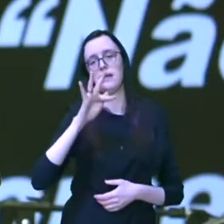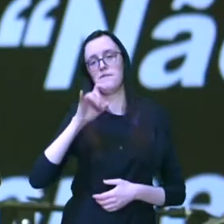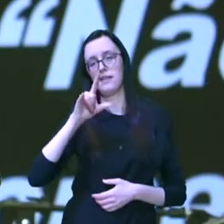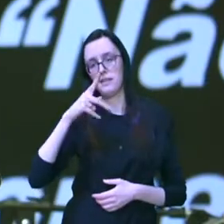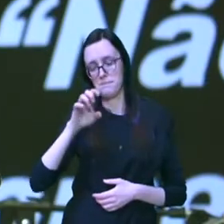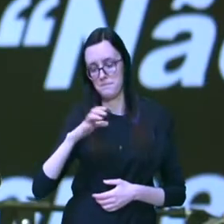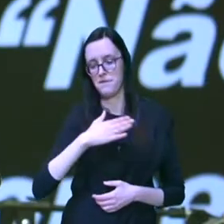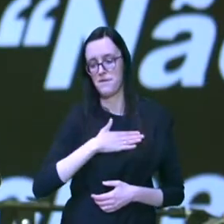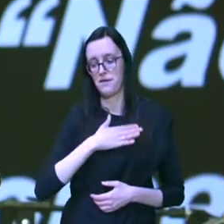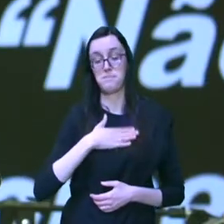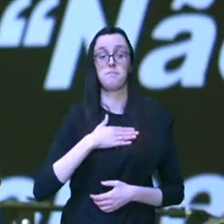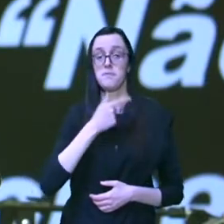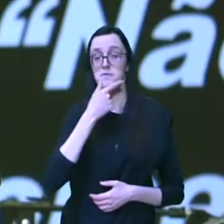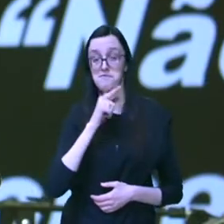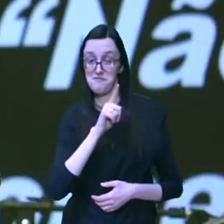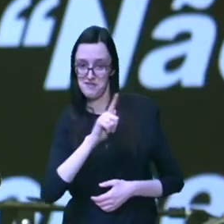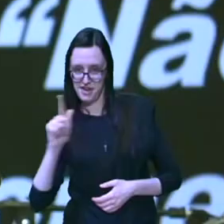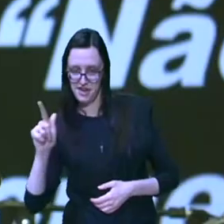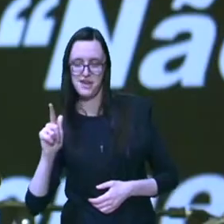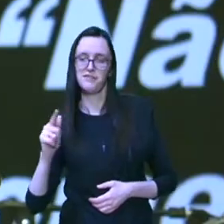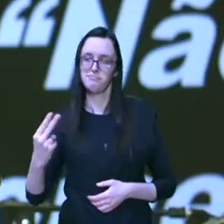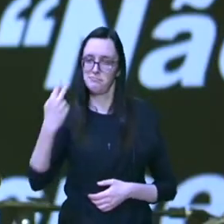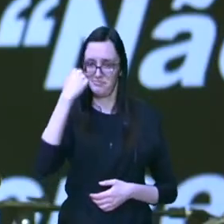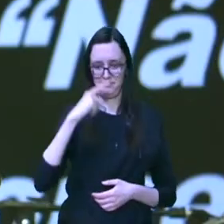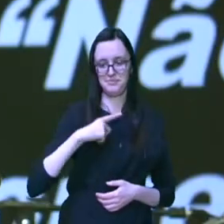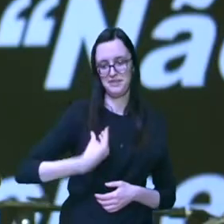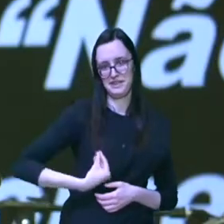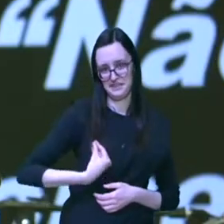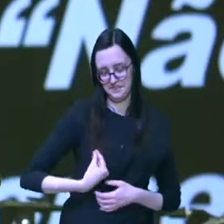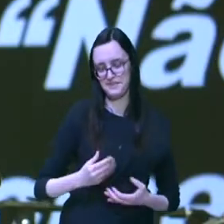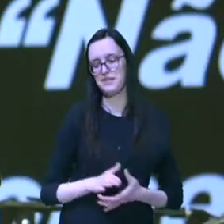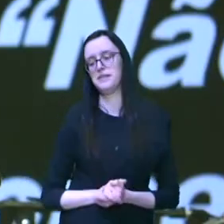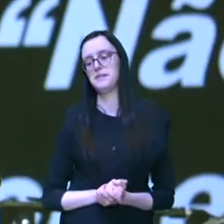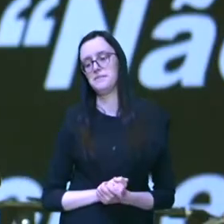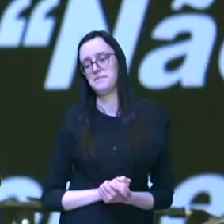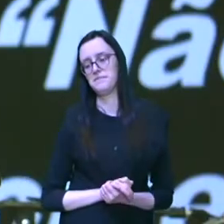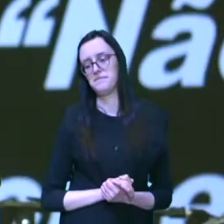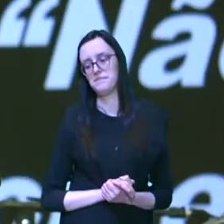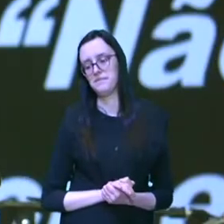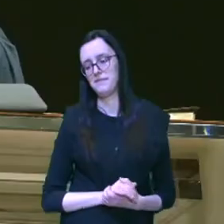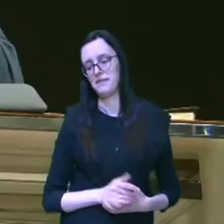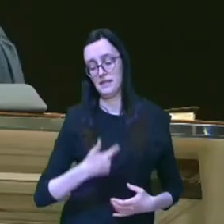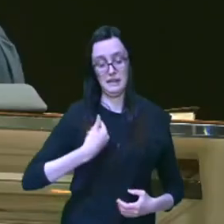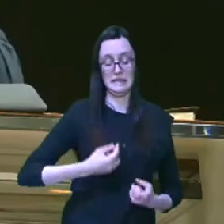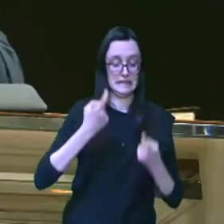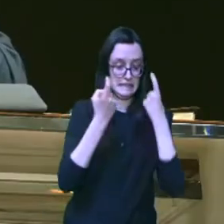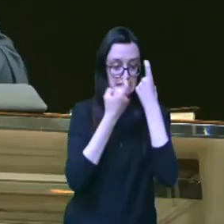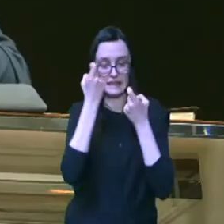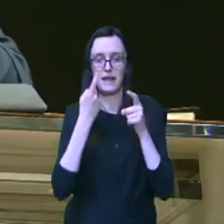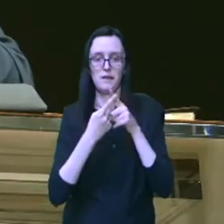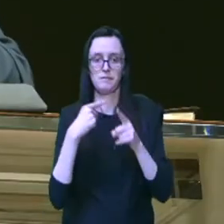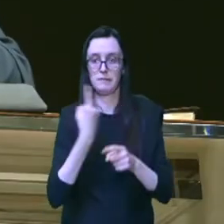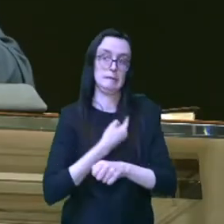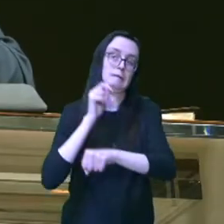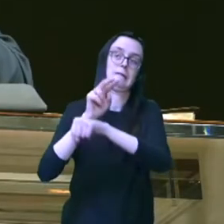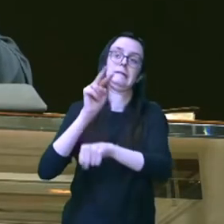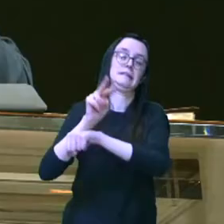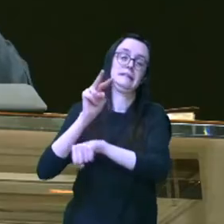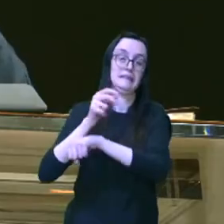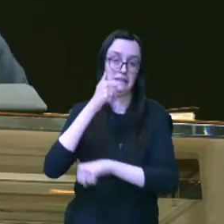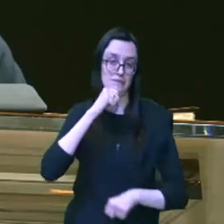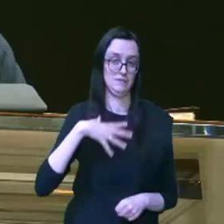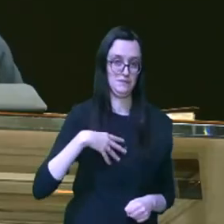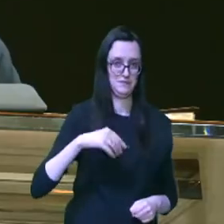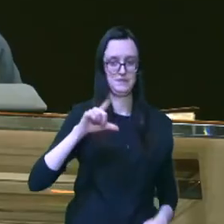meu genro do coração está me assistindo aqui e eu que estava preocupado porque a gente super protegia a Letícia